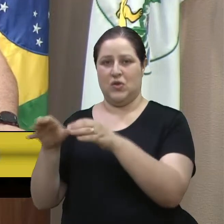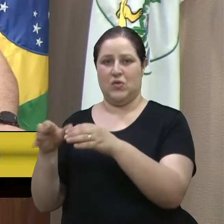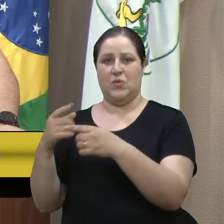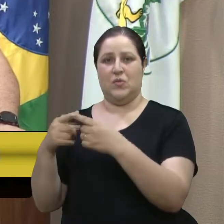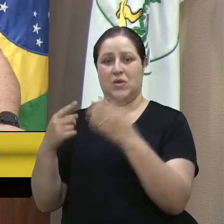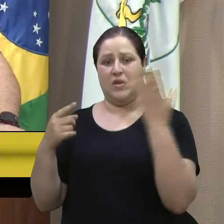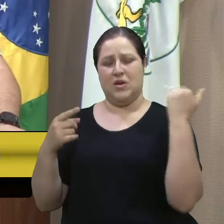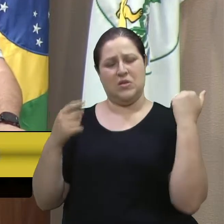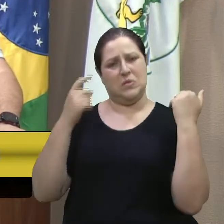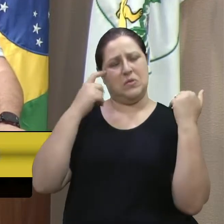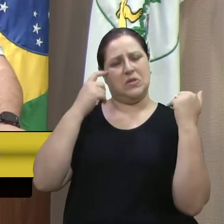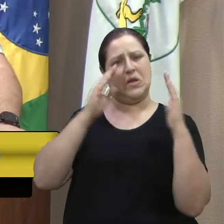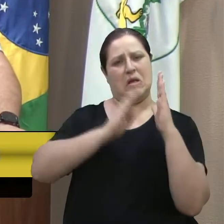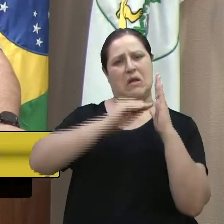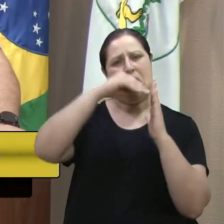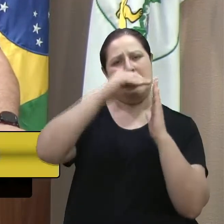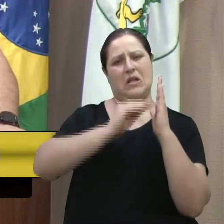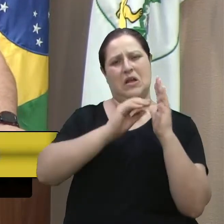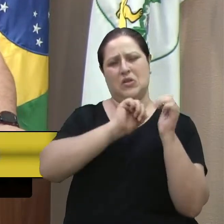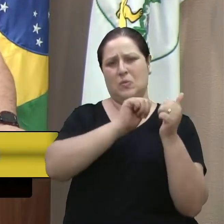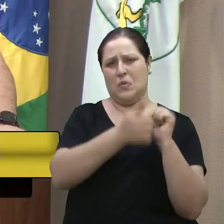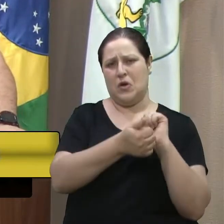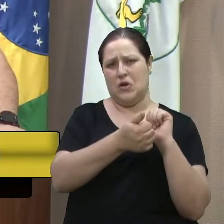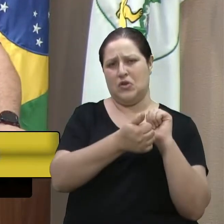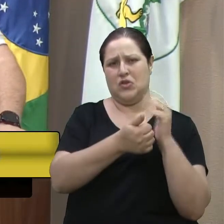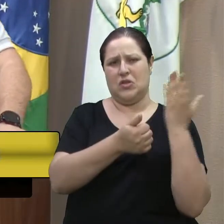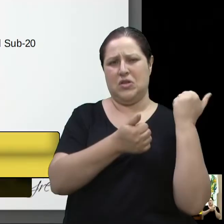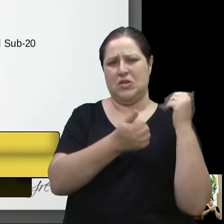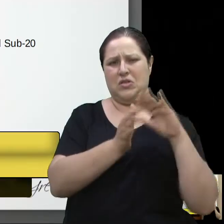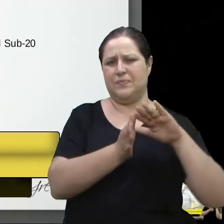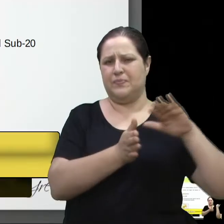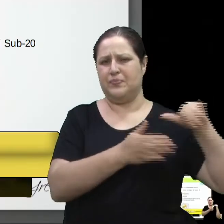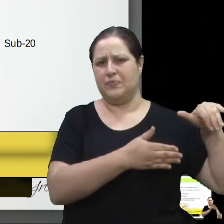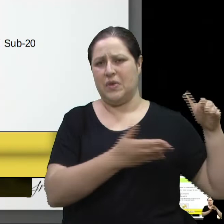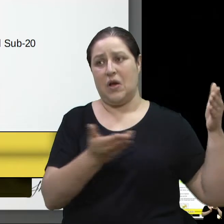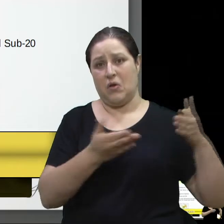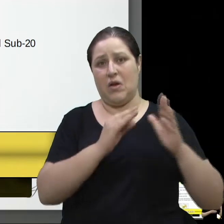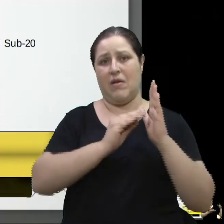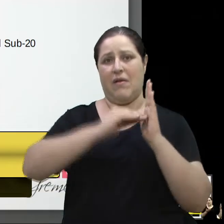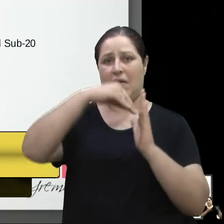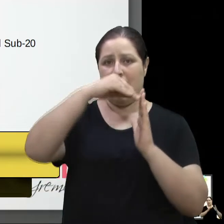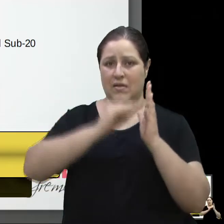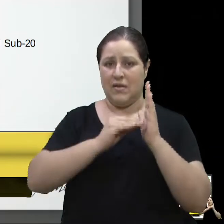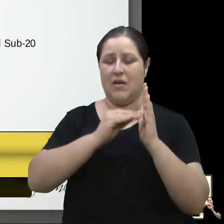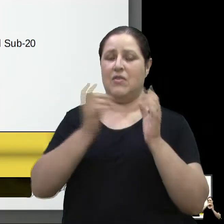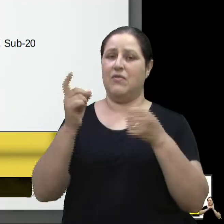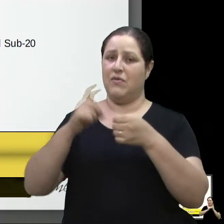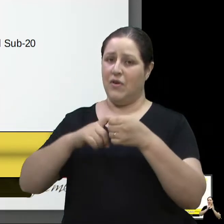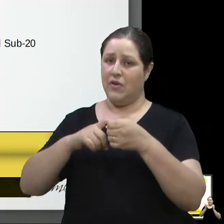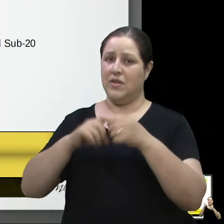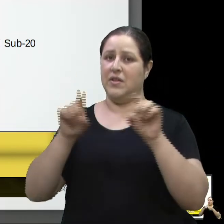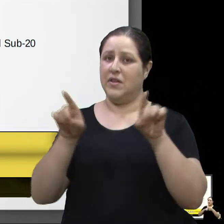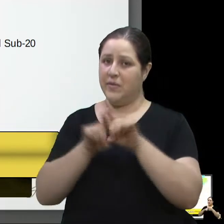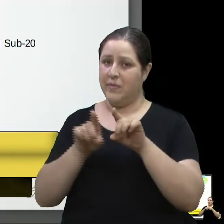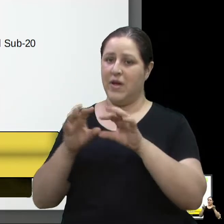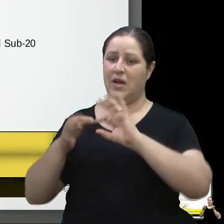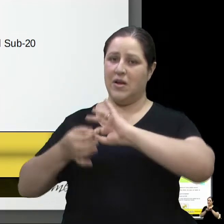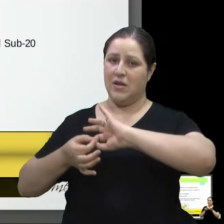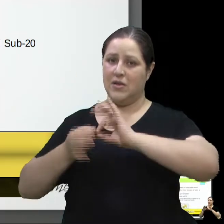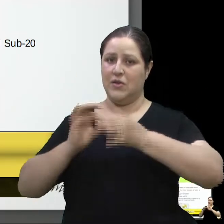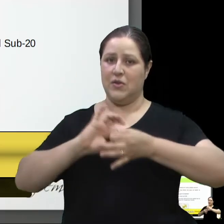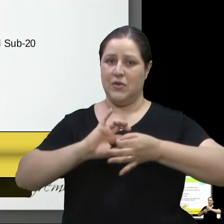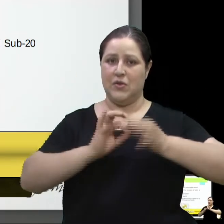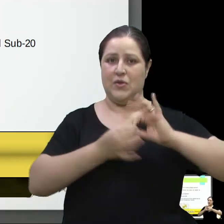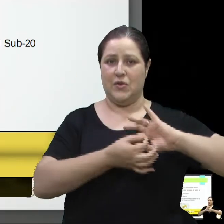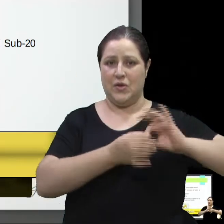uns anos atrás. E agora ele retorna. E que bom que retorna. E a Surda Olimpíada, sem dúvida nenhuma. É o